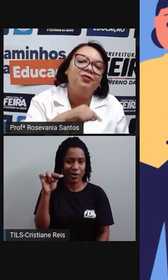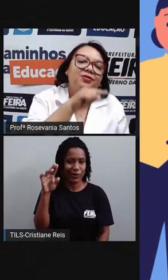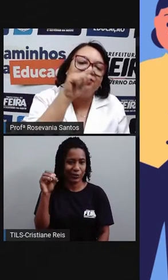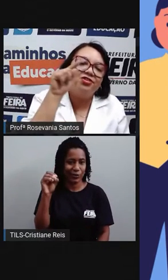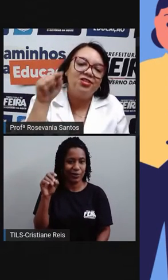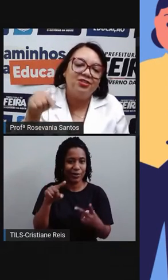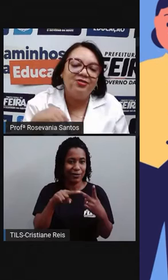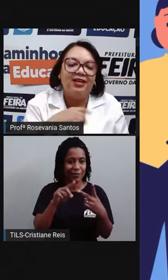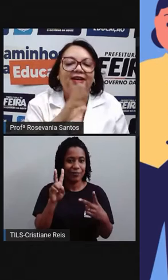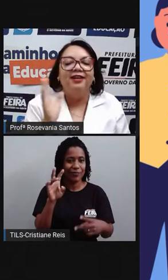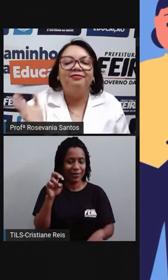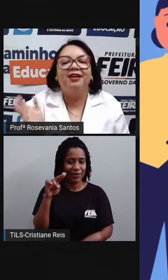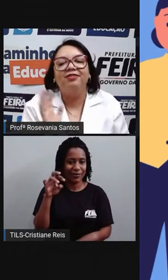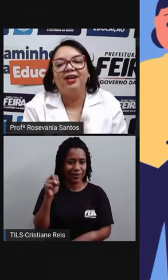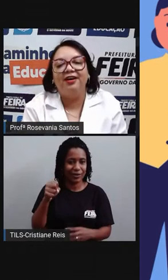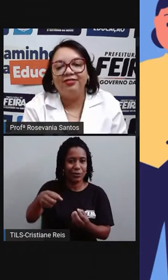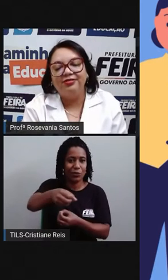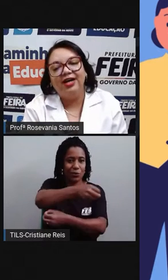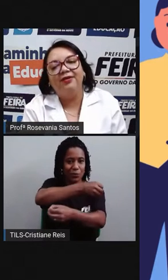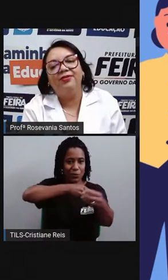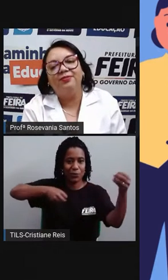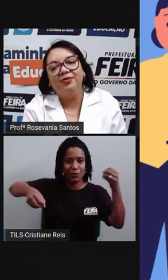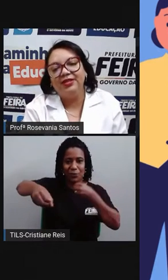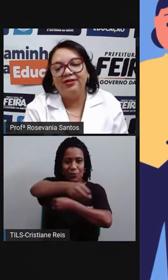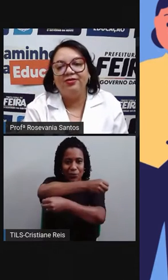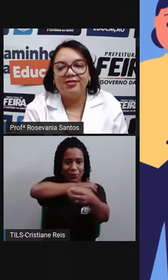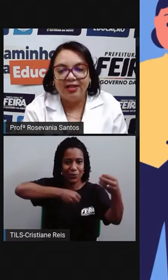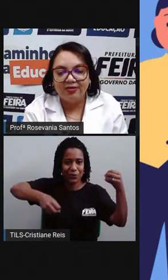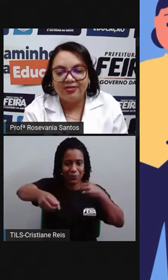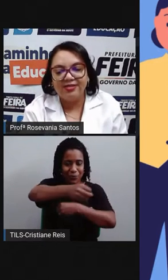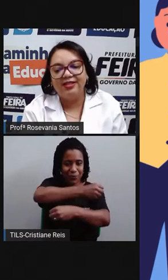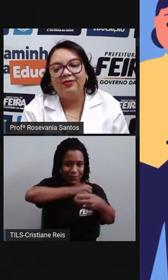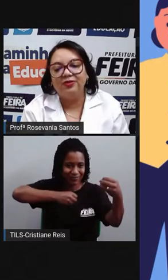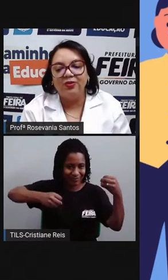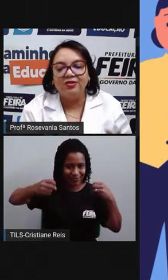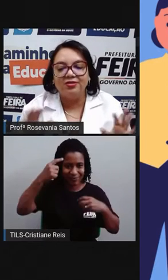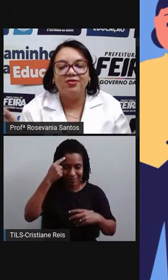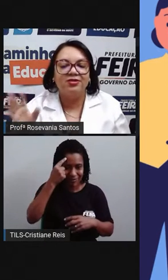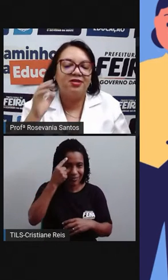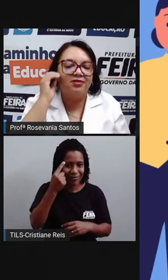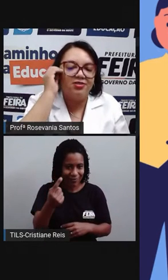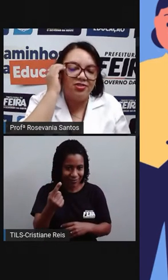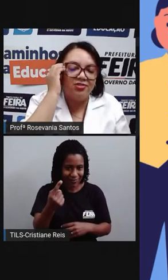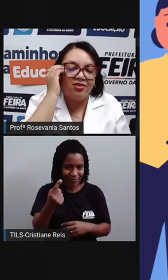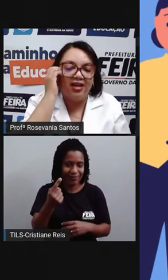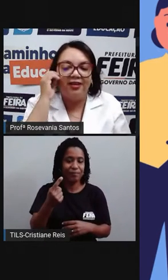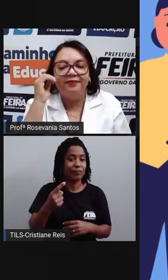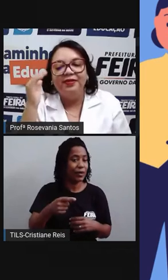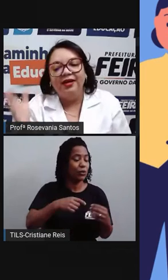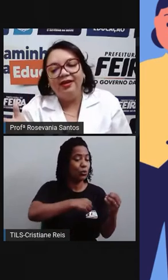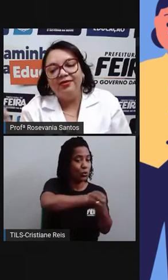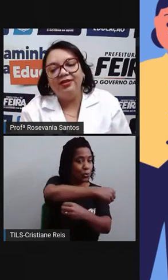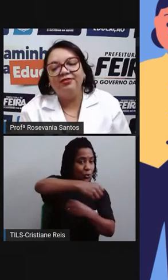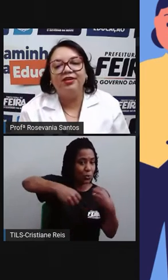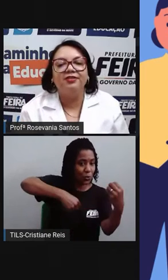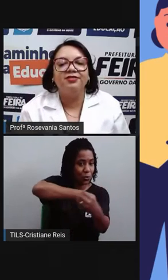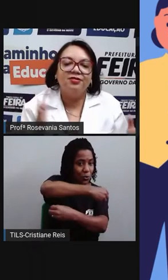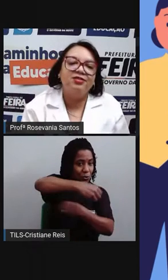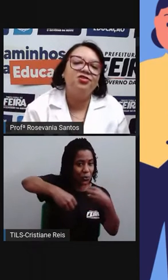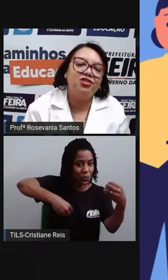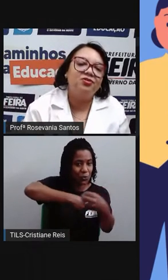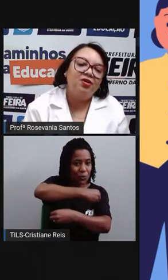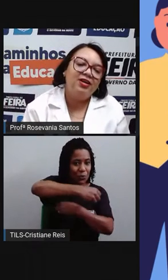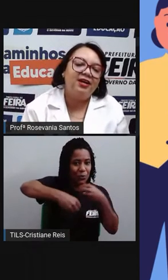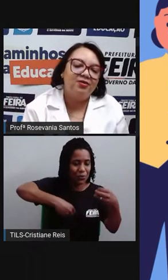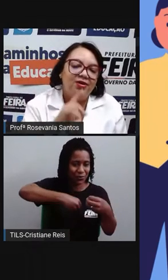gira no sentido favorável ao ponteiro dos relógios. Então, todos os outros são no sentido anti-horário e Urano e Vênus